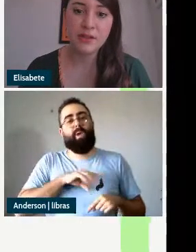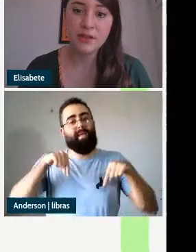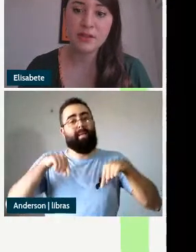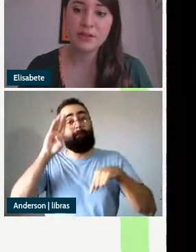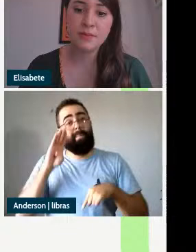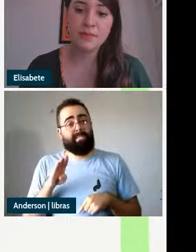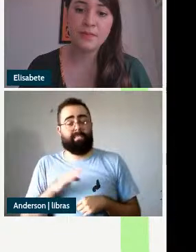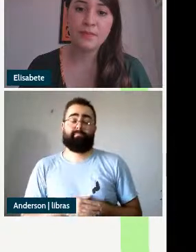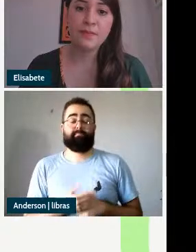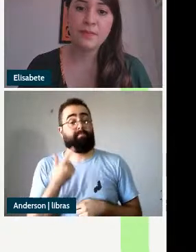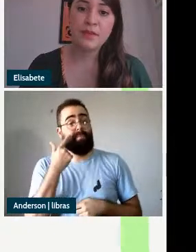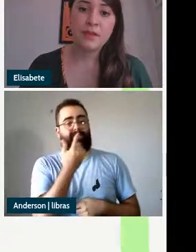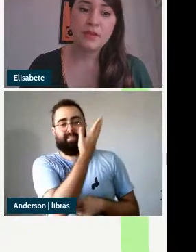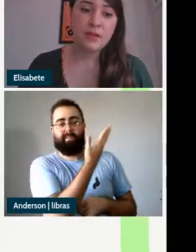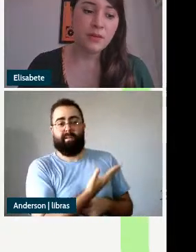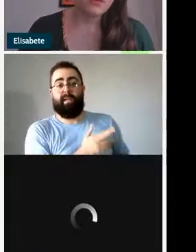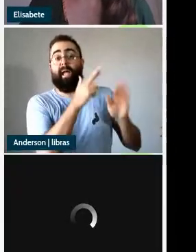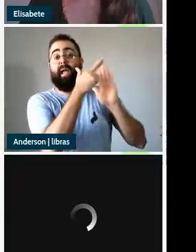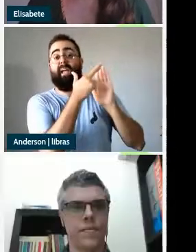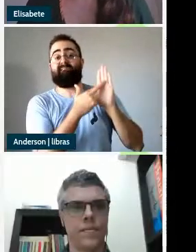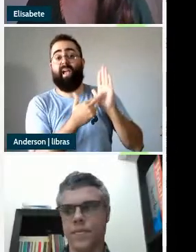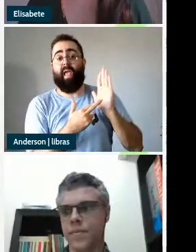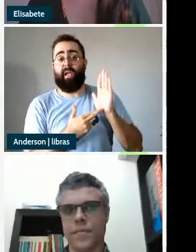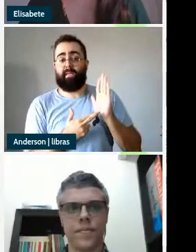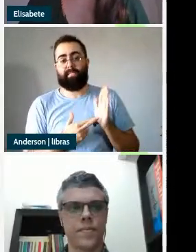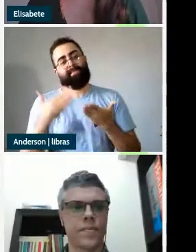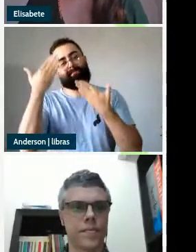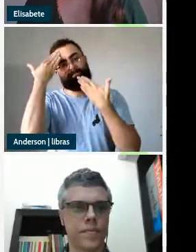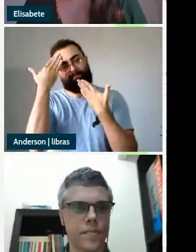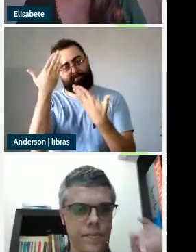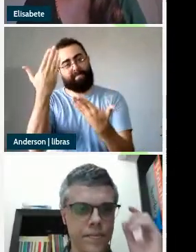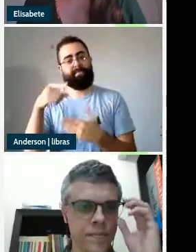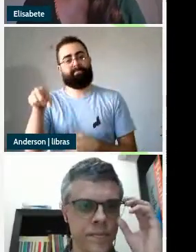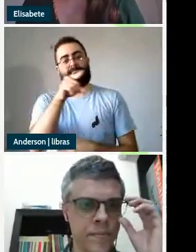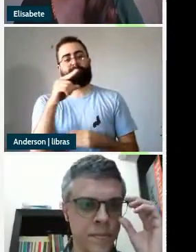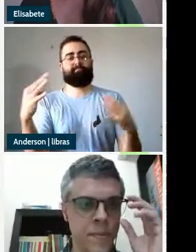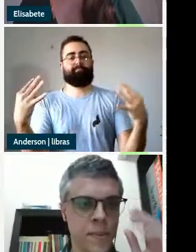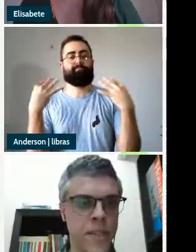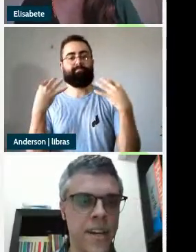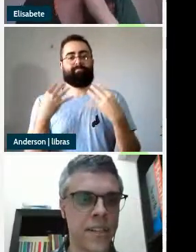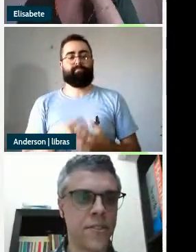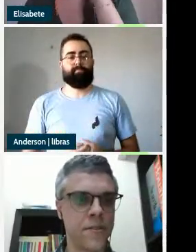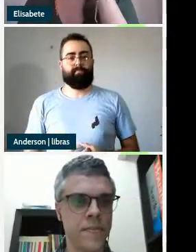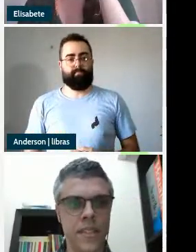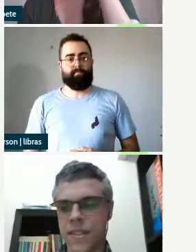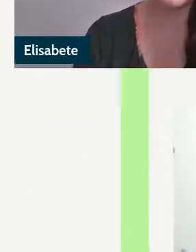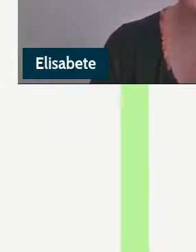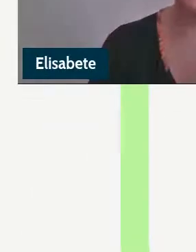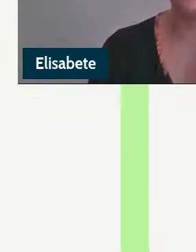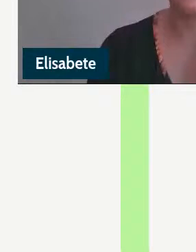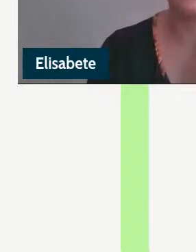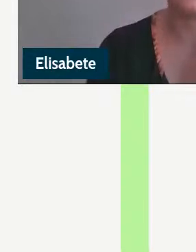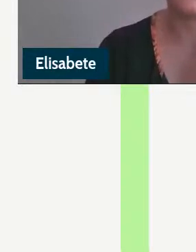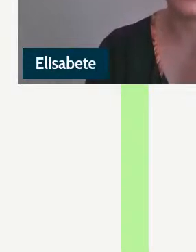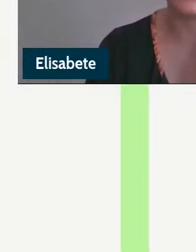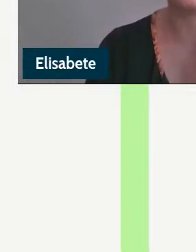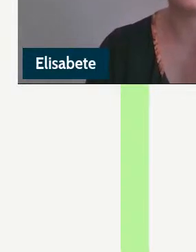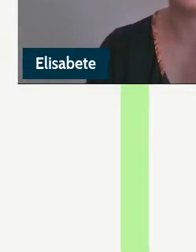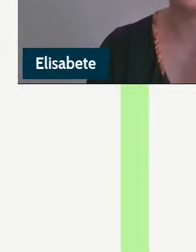referências muito obrigado muito obrigado Elisabeth